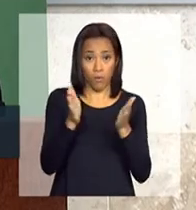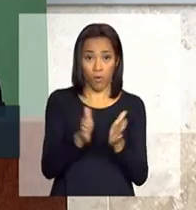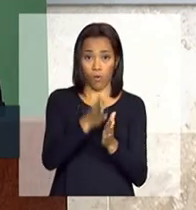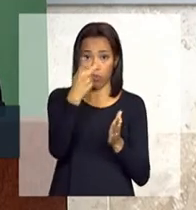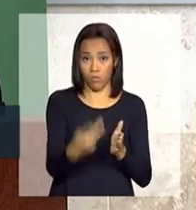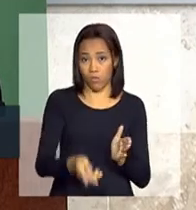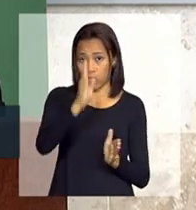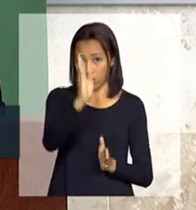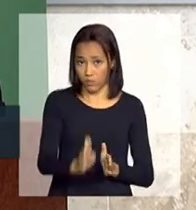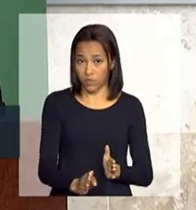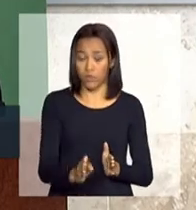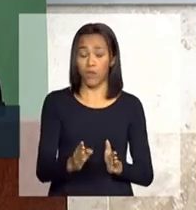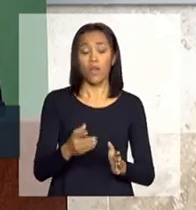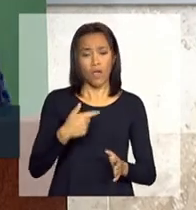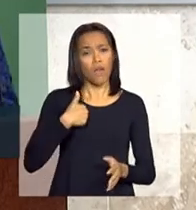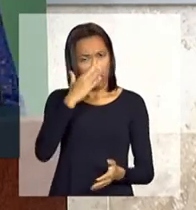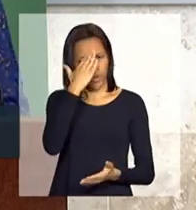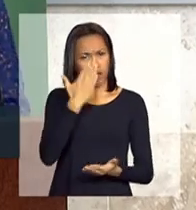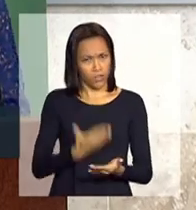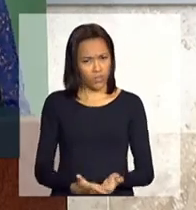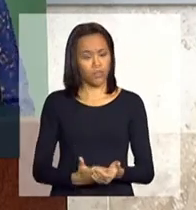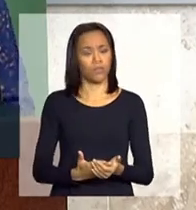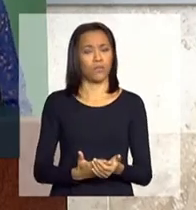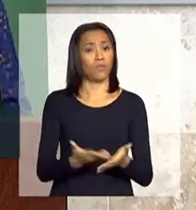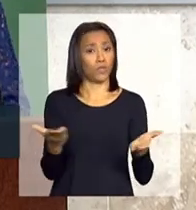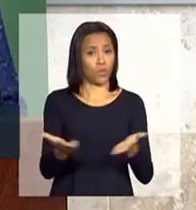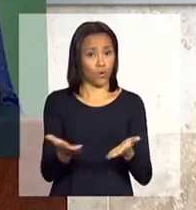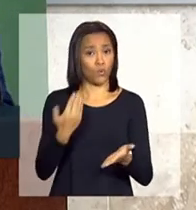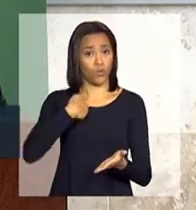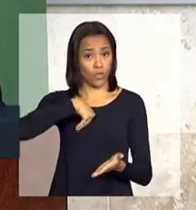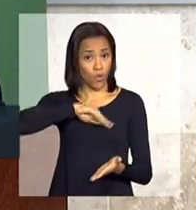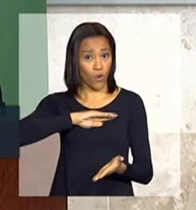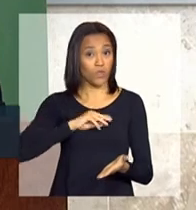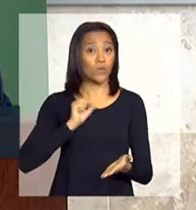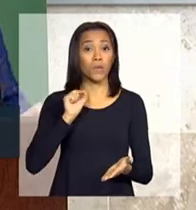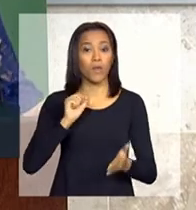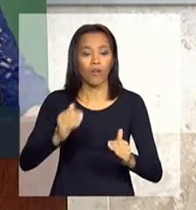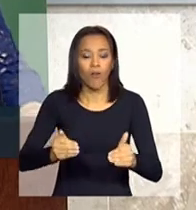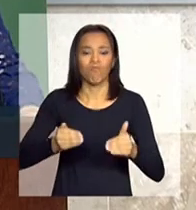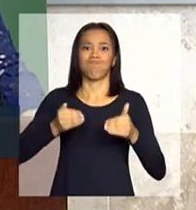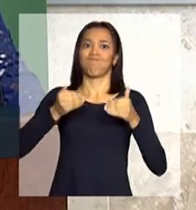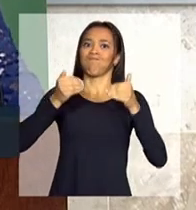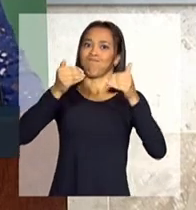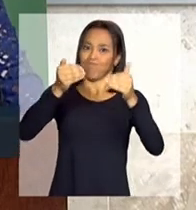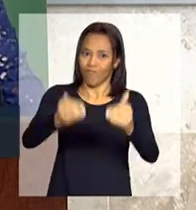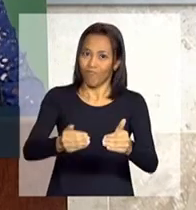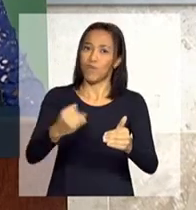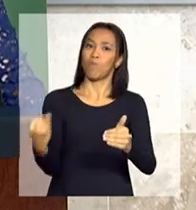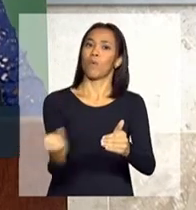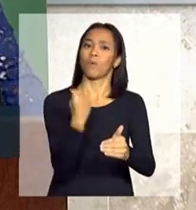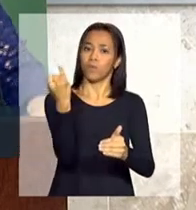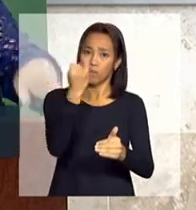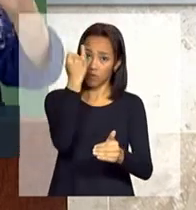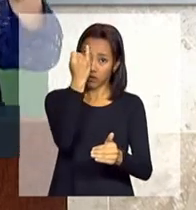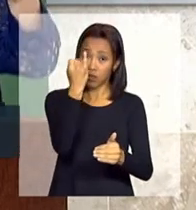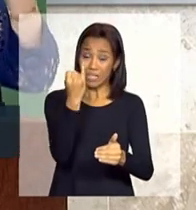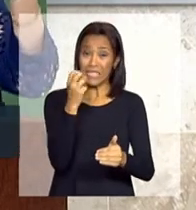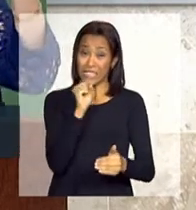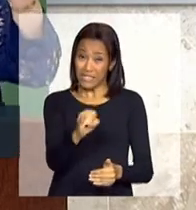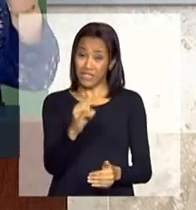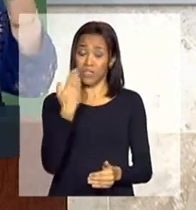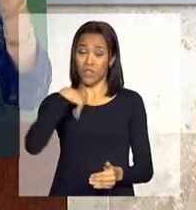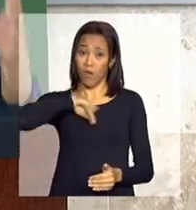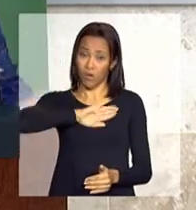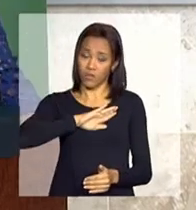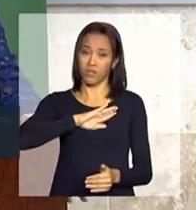Eu acredito que, hoje, nós estamos dando um passo muito importante. De fato, se a gente for